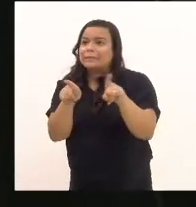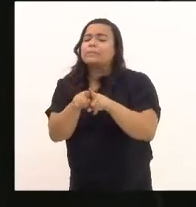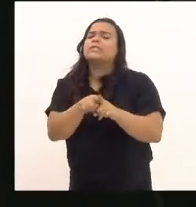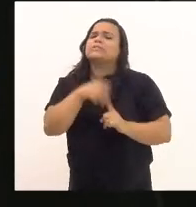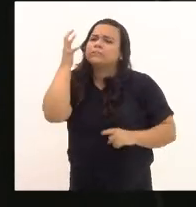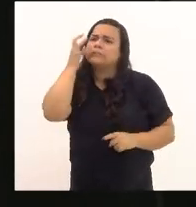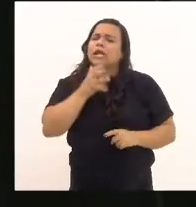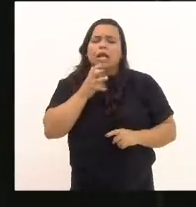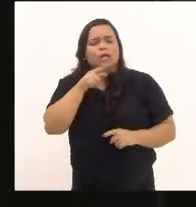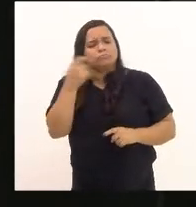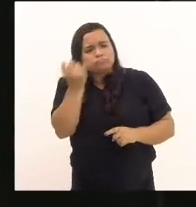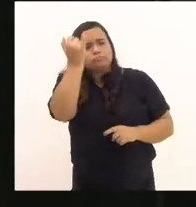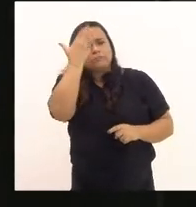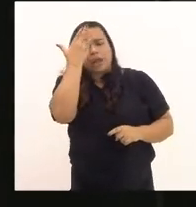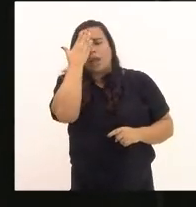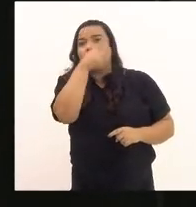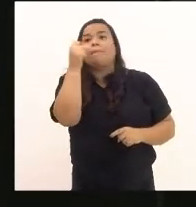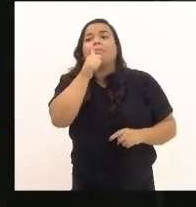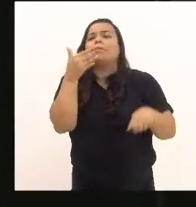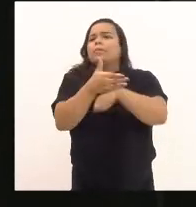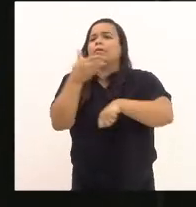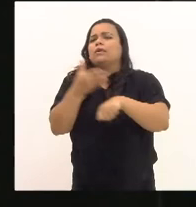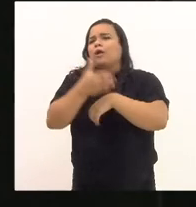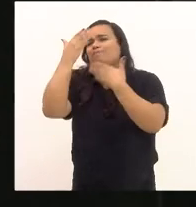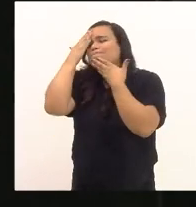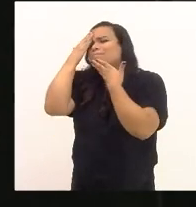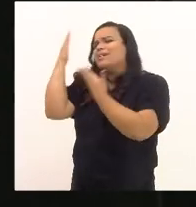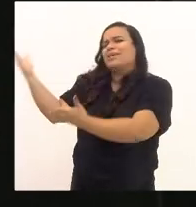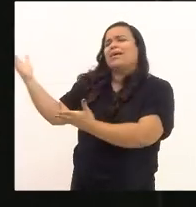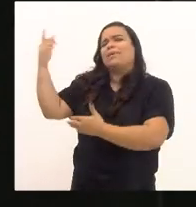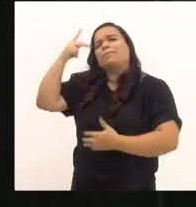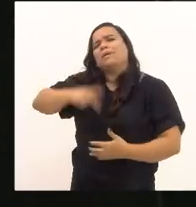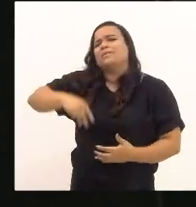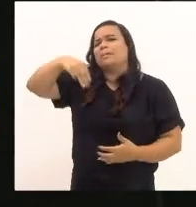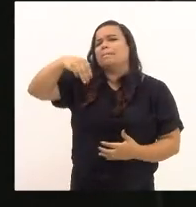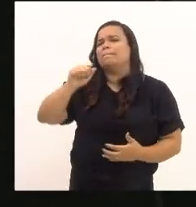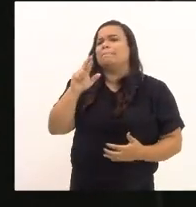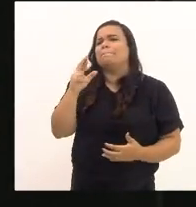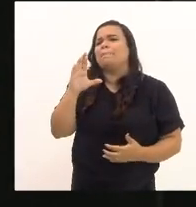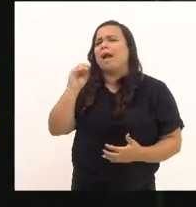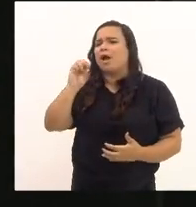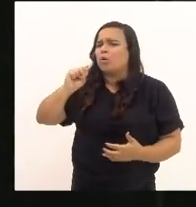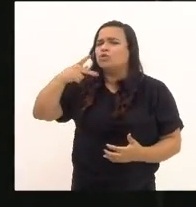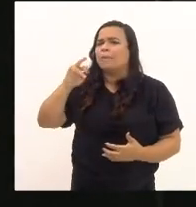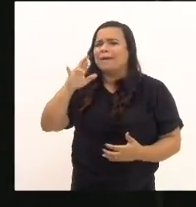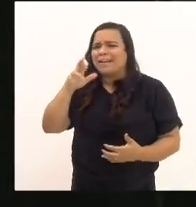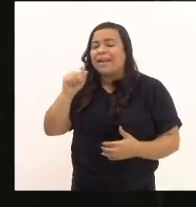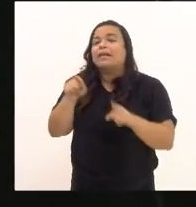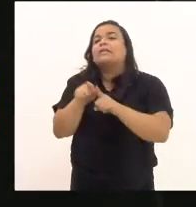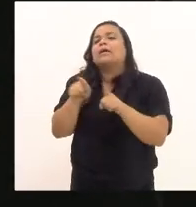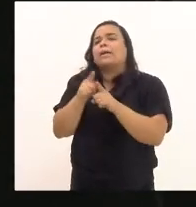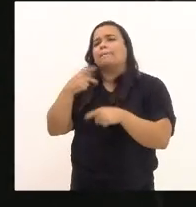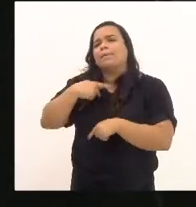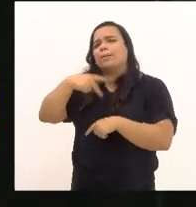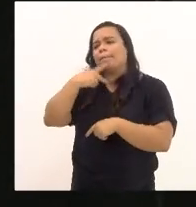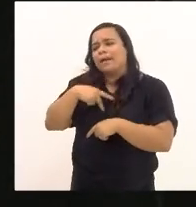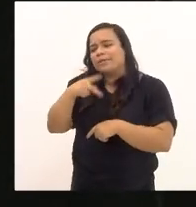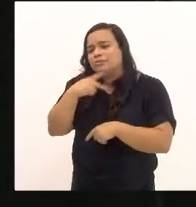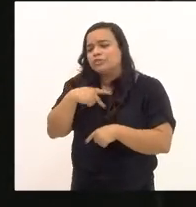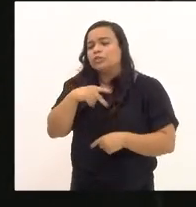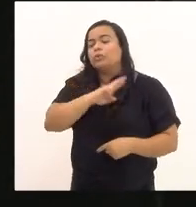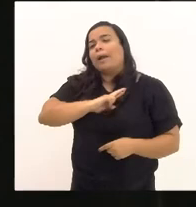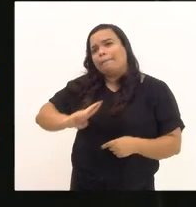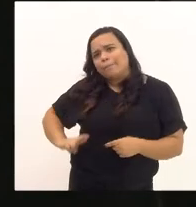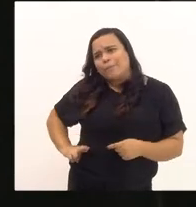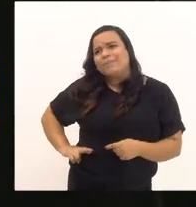obrigada ao nosso presidente Marcos Pereira, obrigada ao meu Partido Republicanos porque nos dá vez, voz e nos dá muito